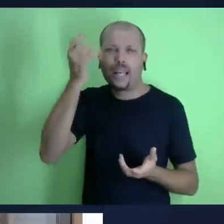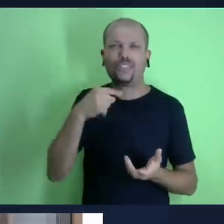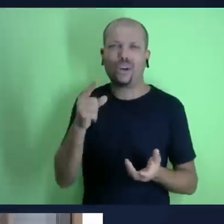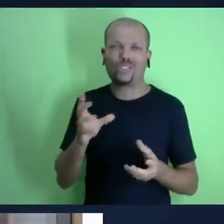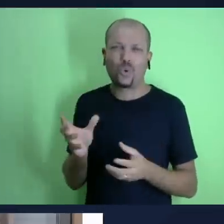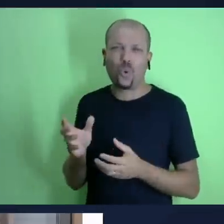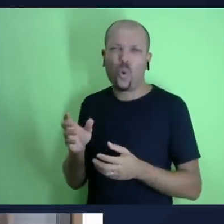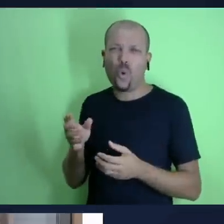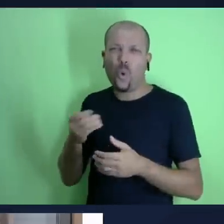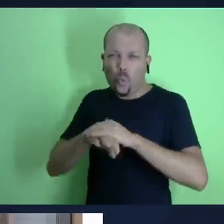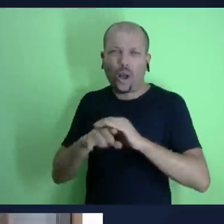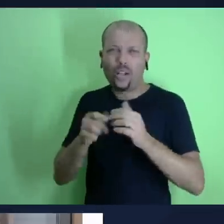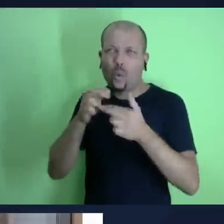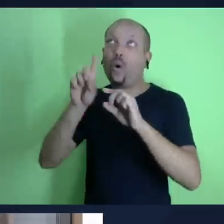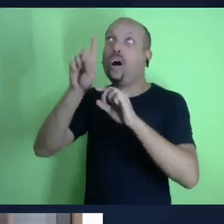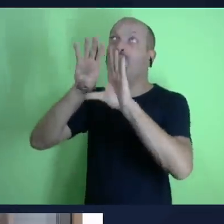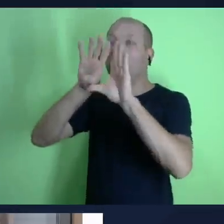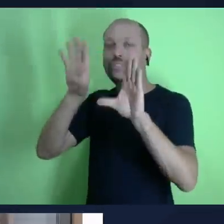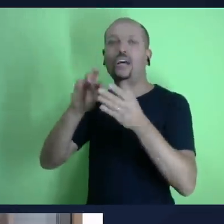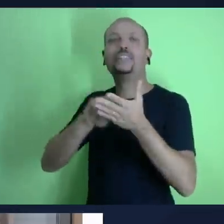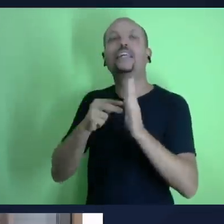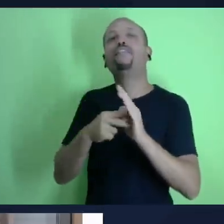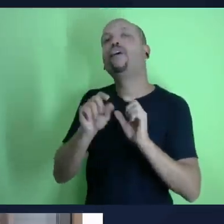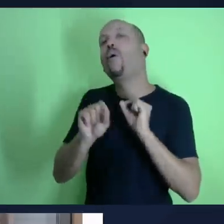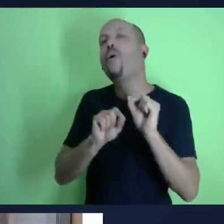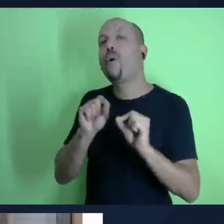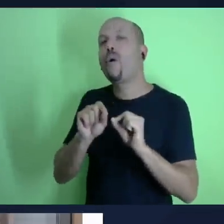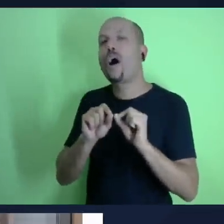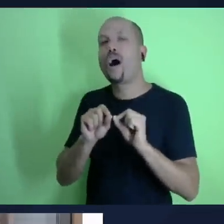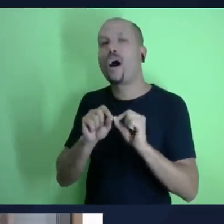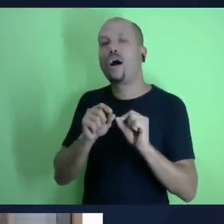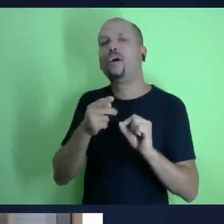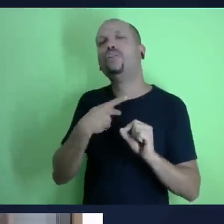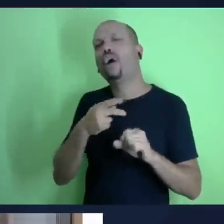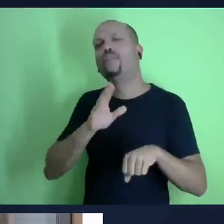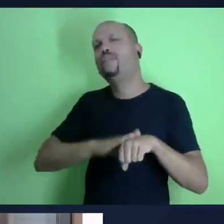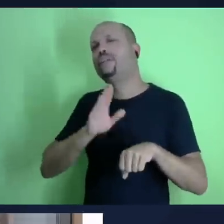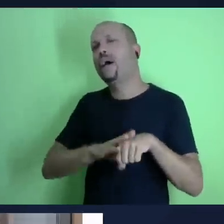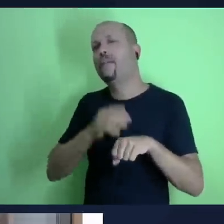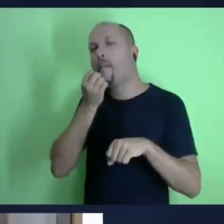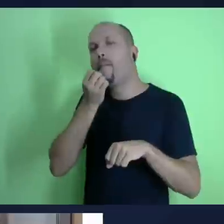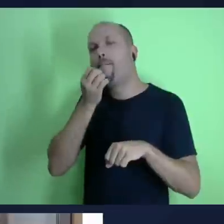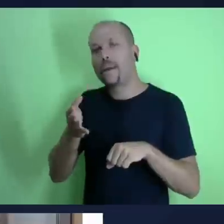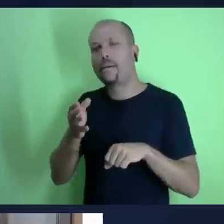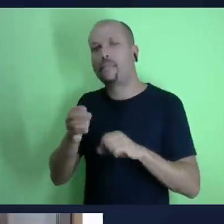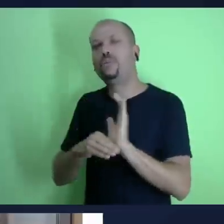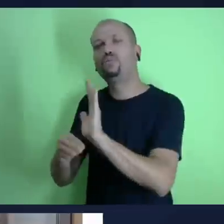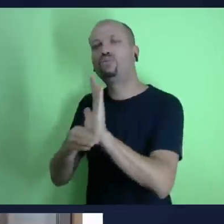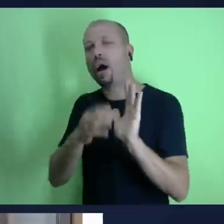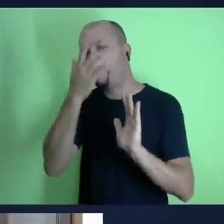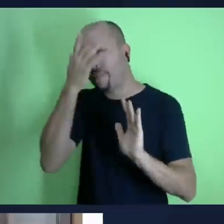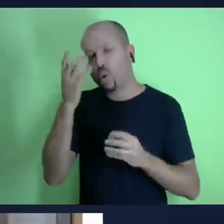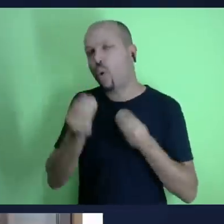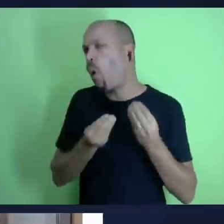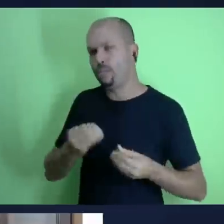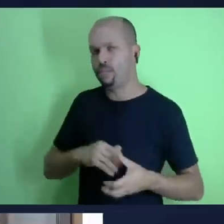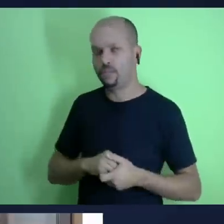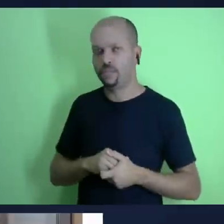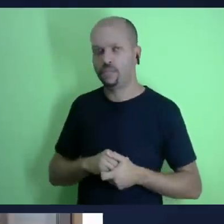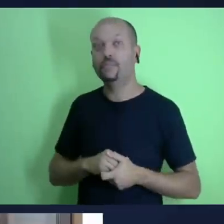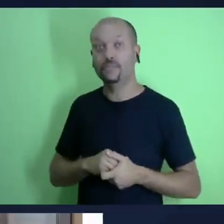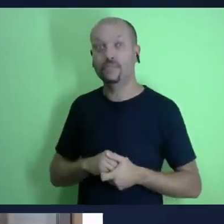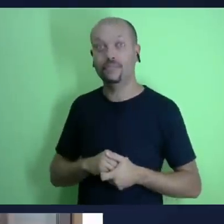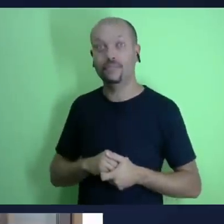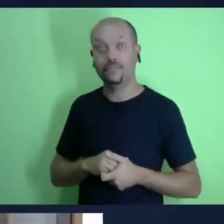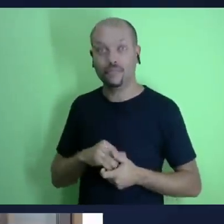nós nos doarmos as pessoas e compartilharmos aquilo que nós temos nós